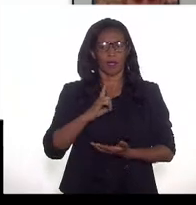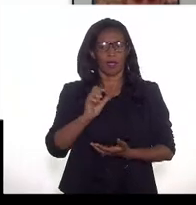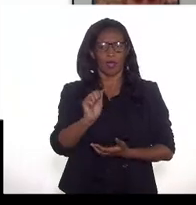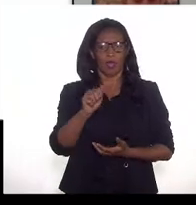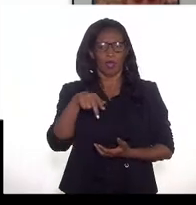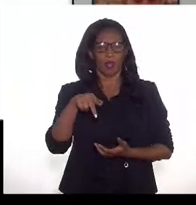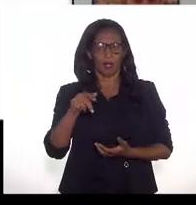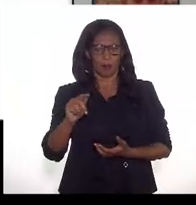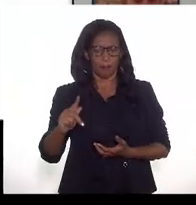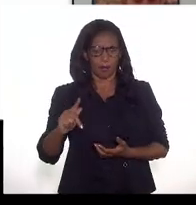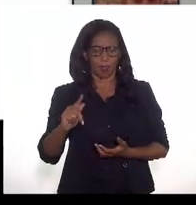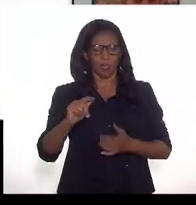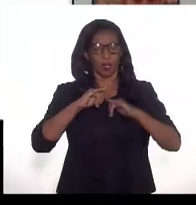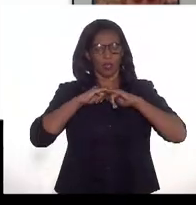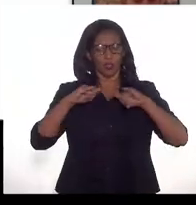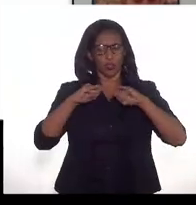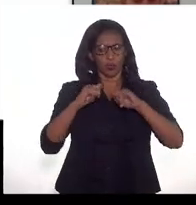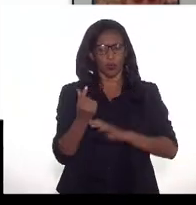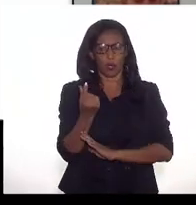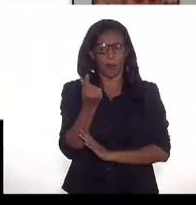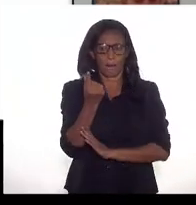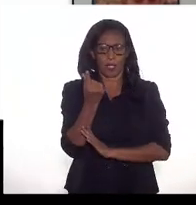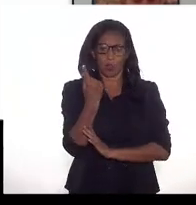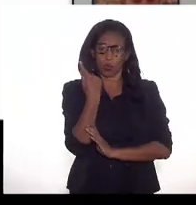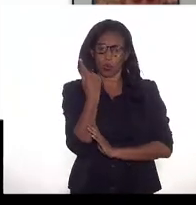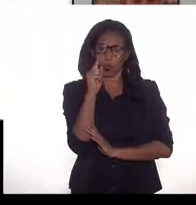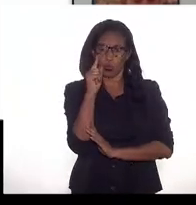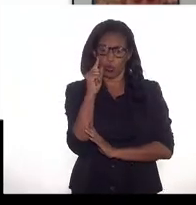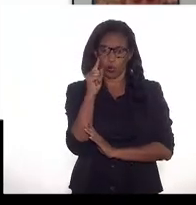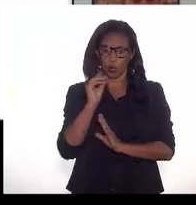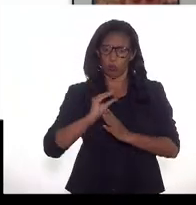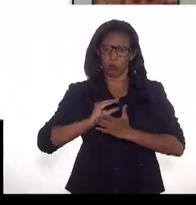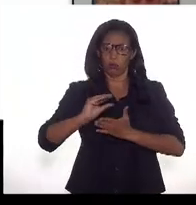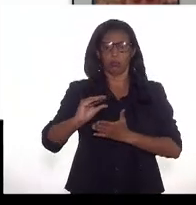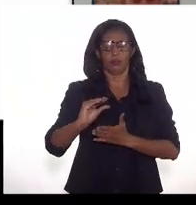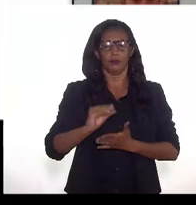divulga um preço único para esse campo.